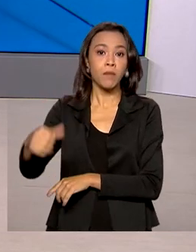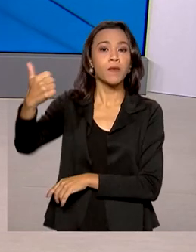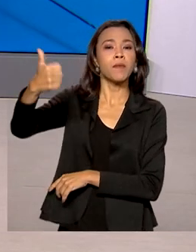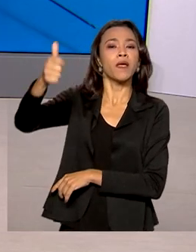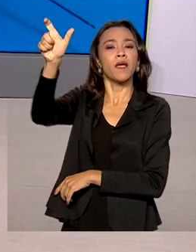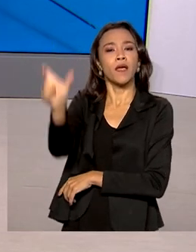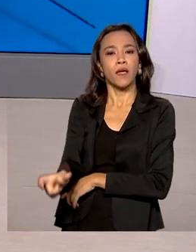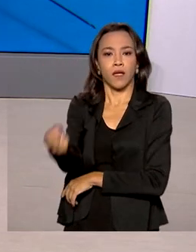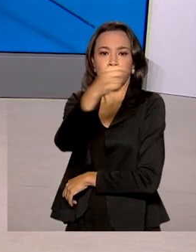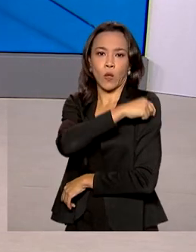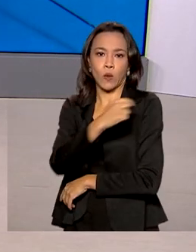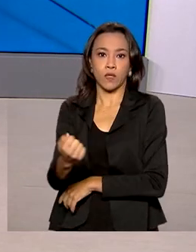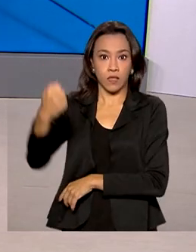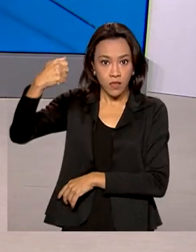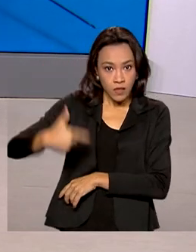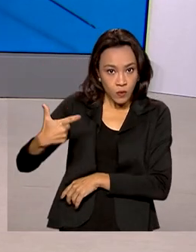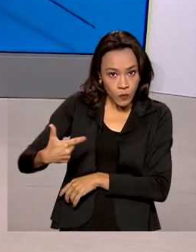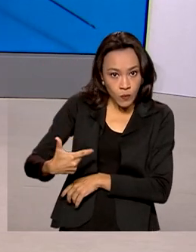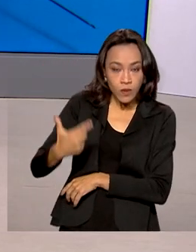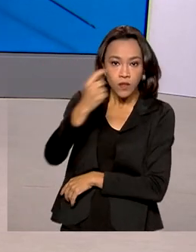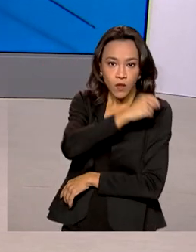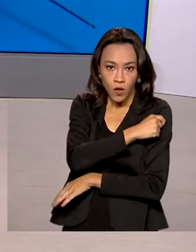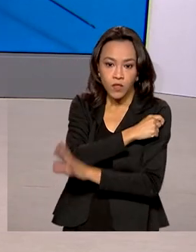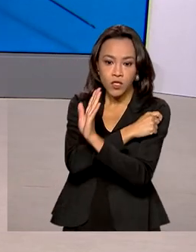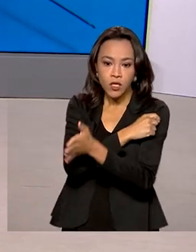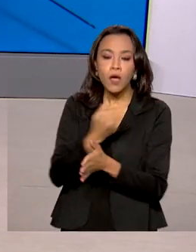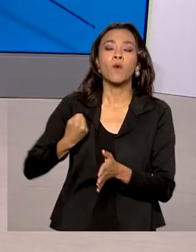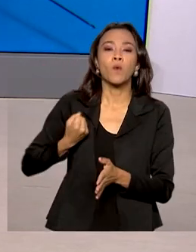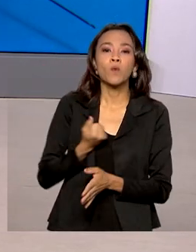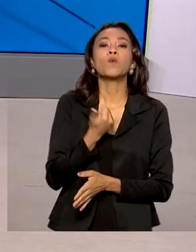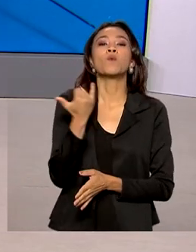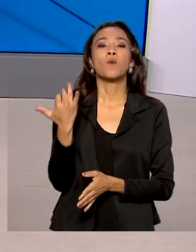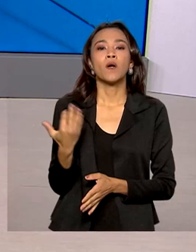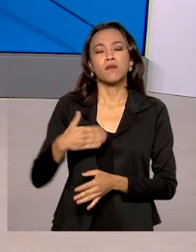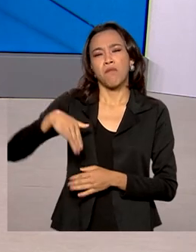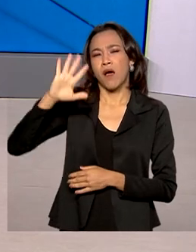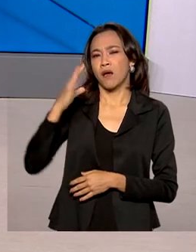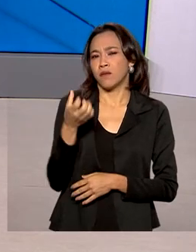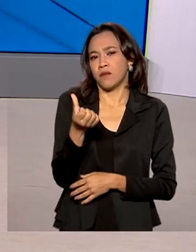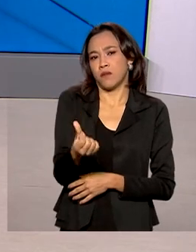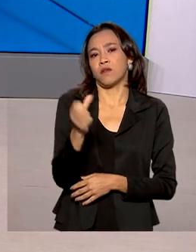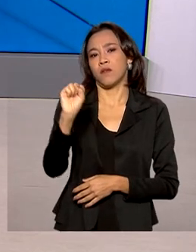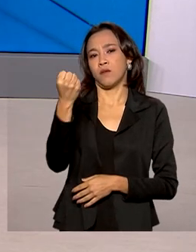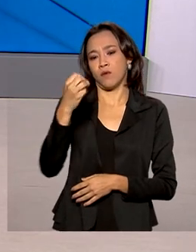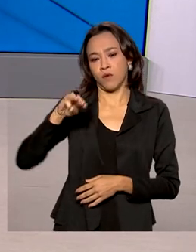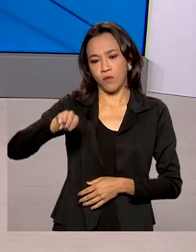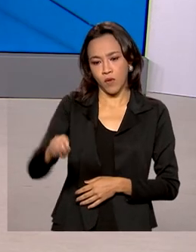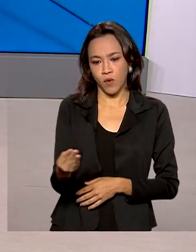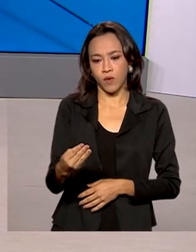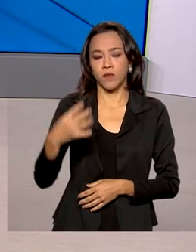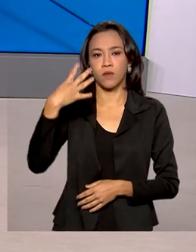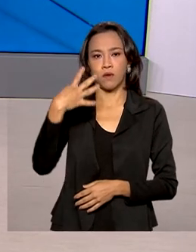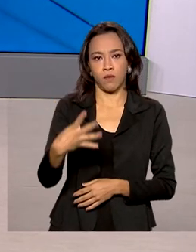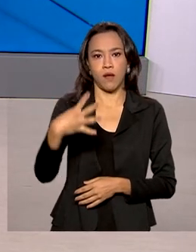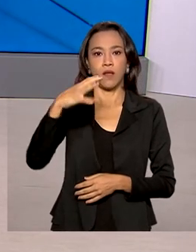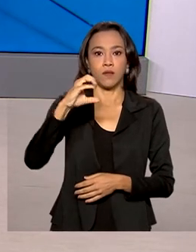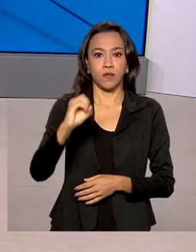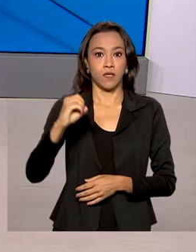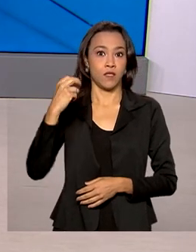e o número de brasileiros que tomaram a segunda dose ou a dose única ultrapassa 68 milhões 402